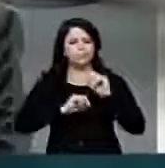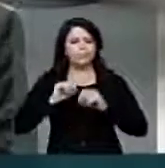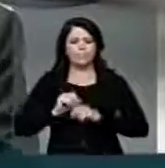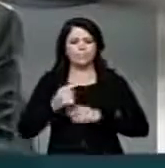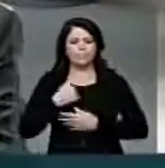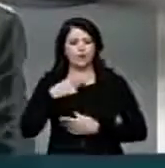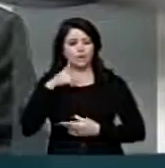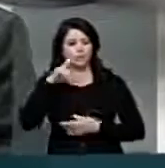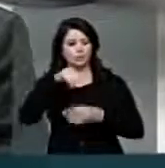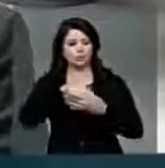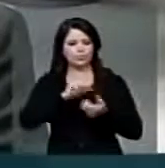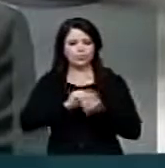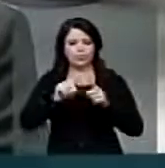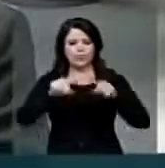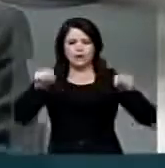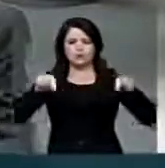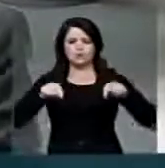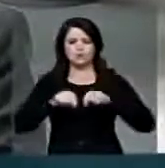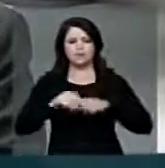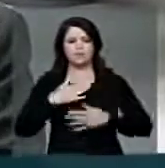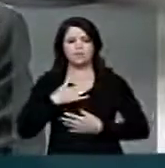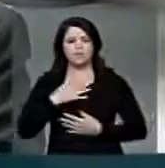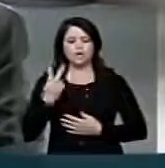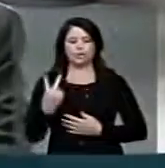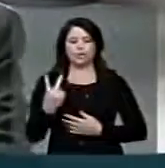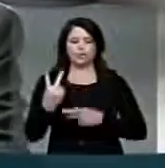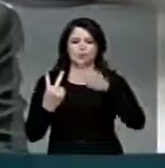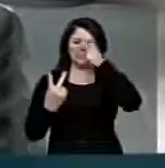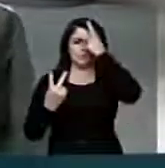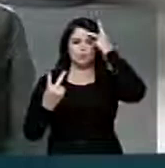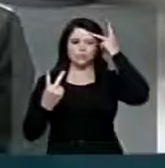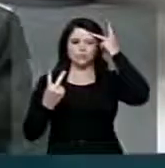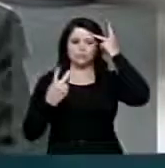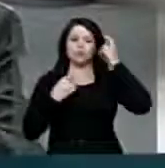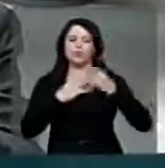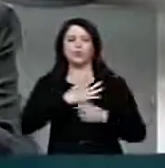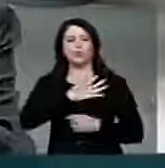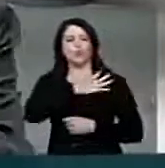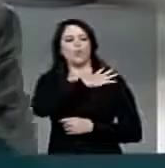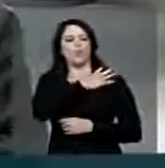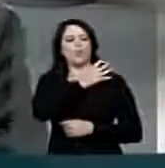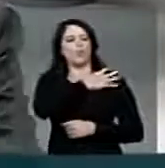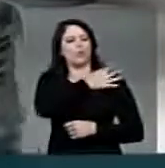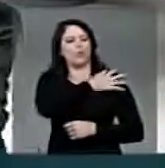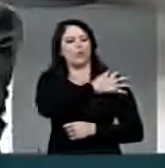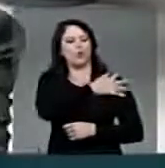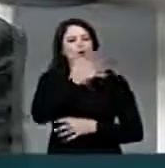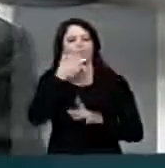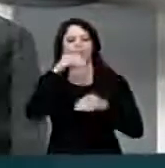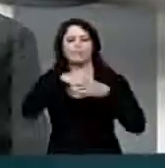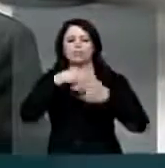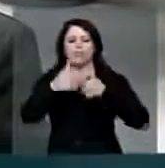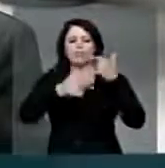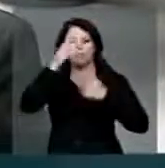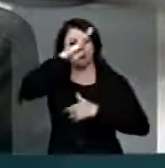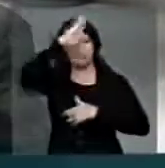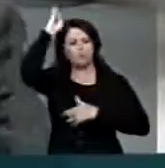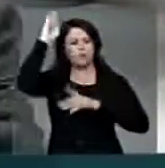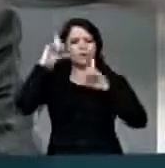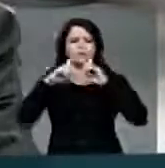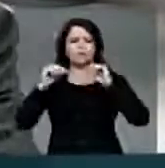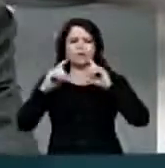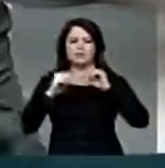eu estava no meu gabinete e dois coronéis da reserva do Corpo de Bombeiro de Brasília,